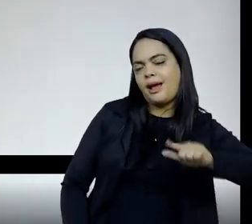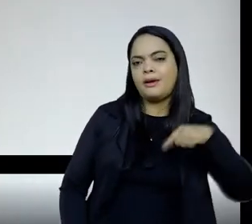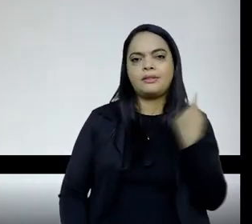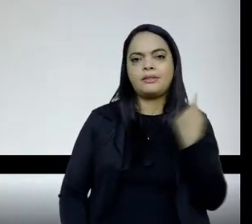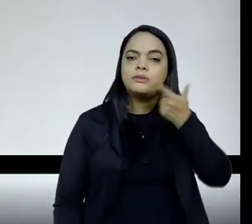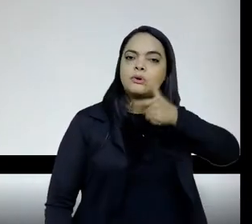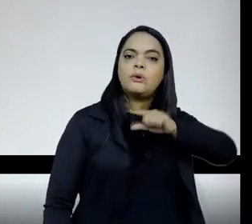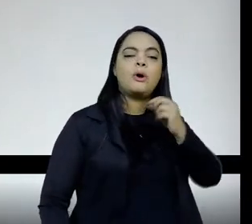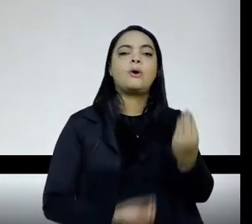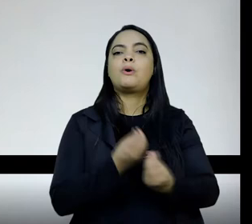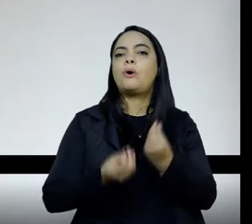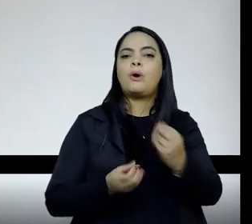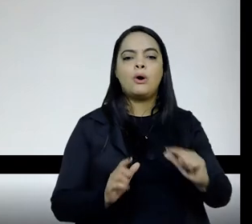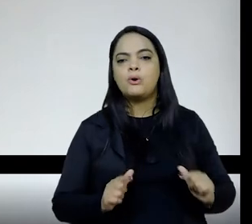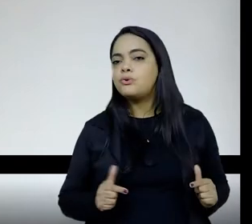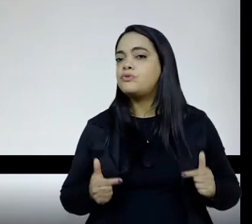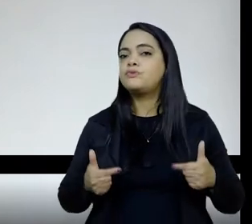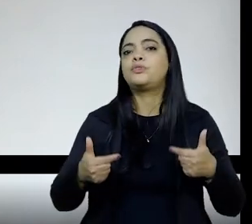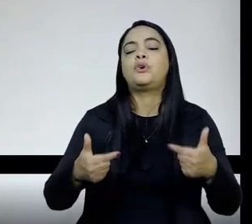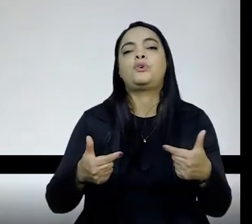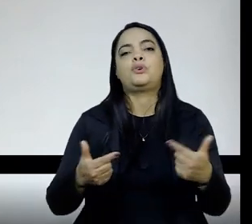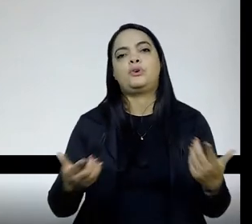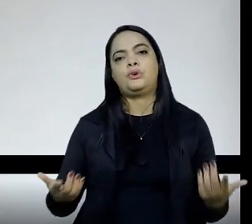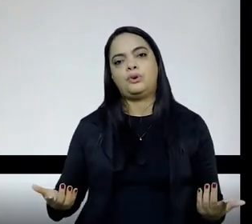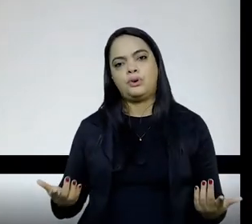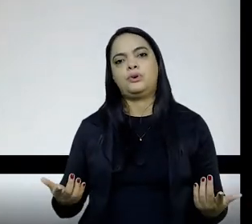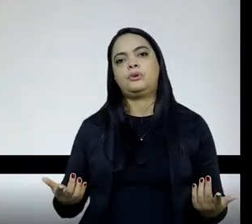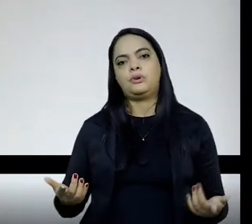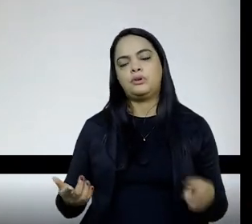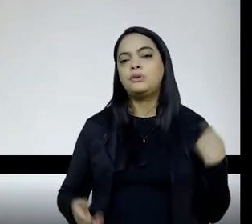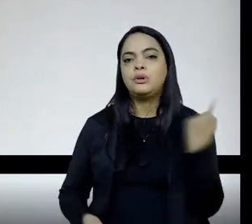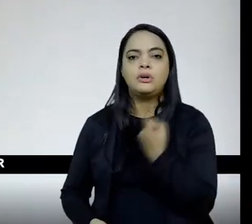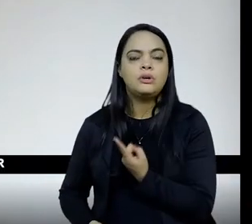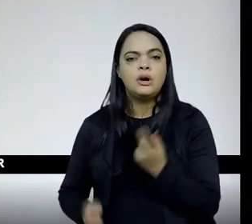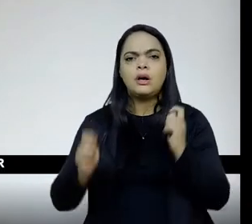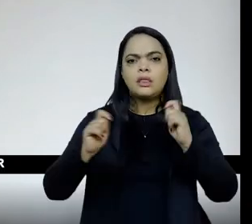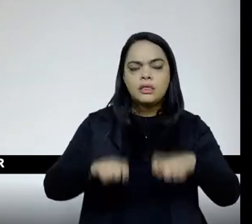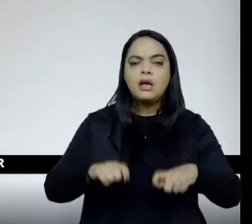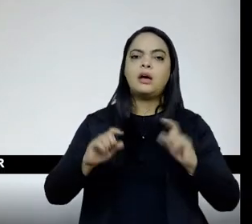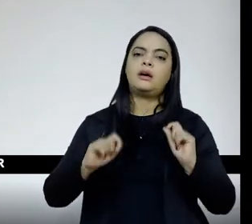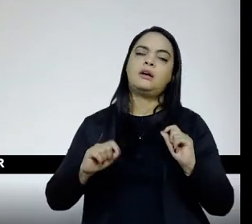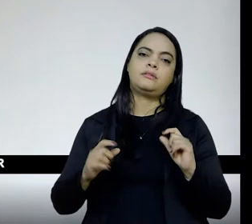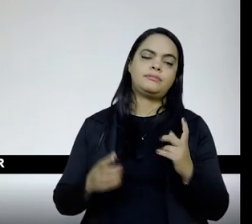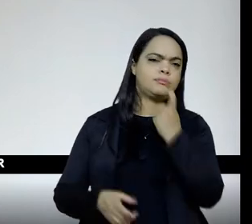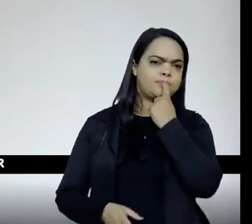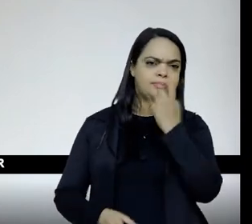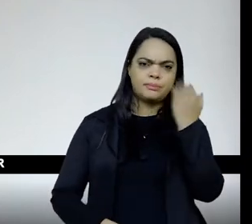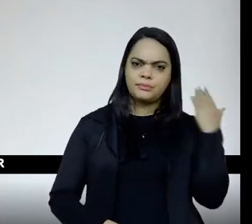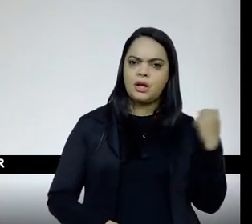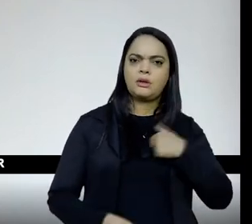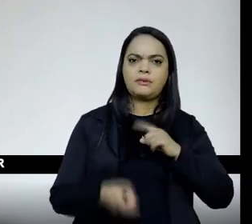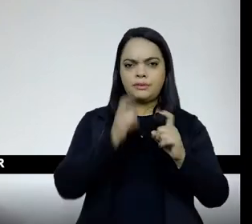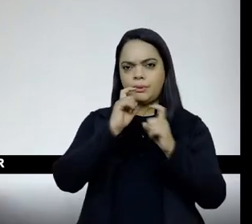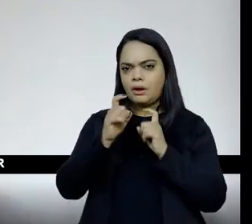mais, eu diria hoje, entranhada, em que a gente pode perder, eu sou sempre, esse dia eu estava em uma reunião com as